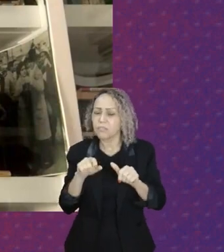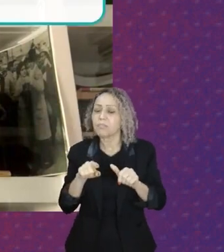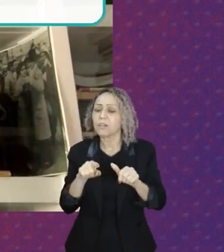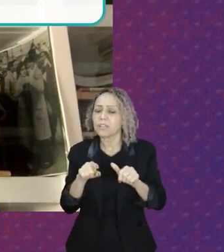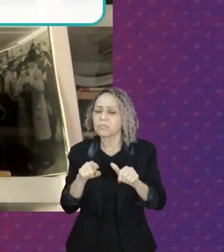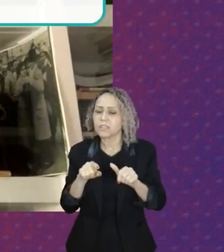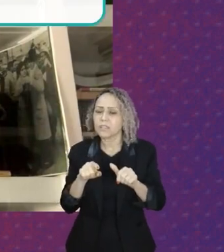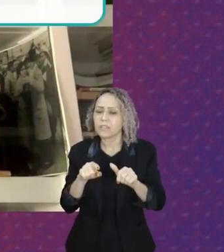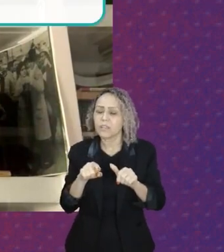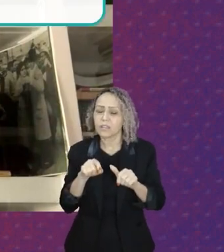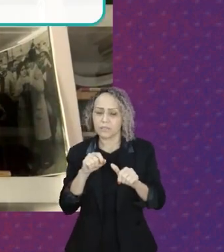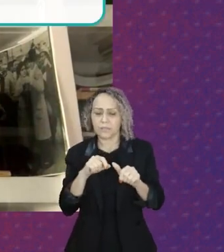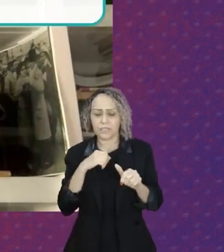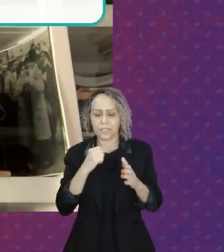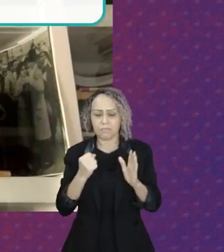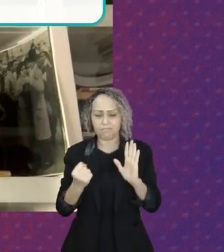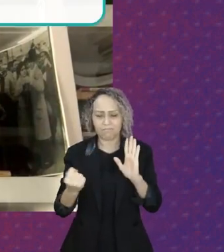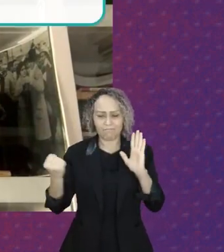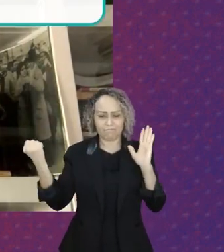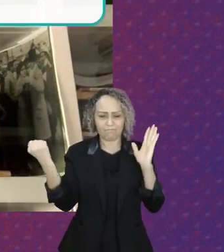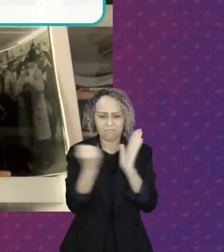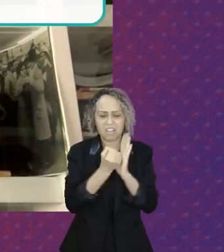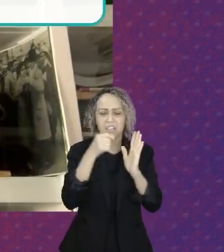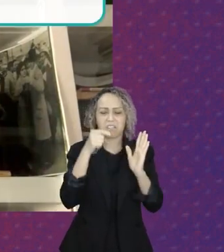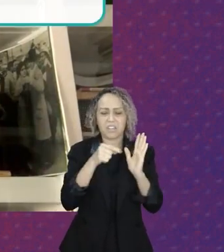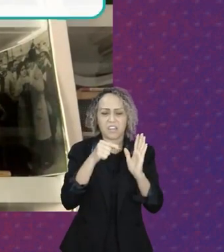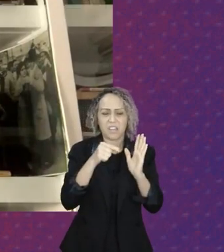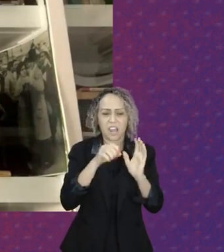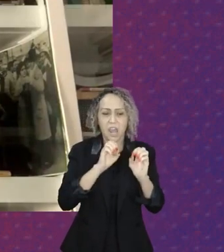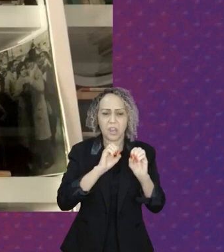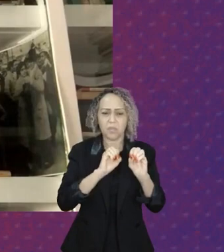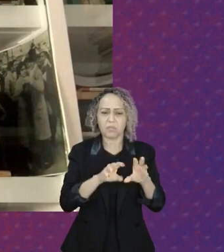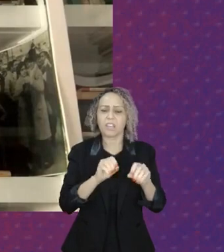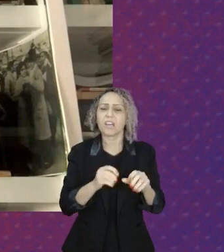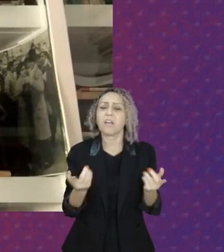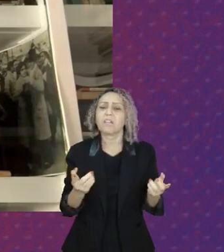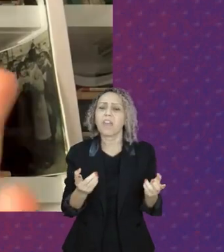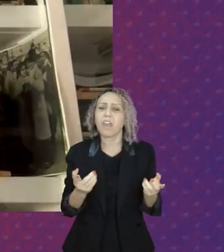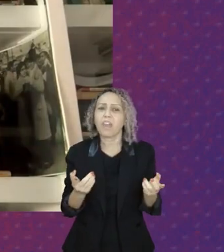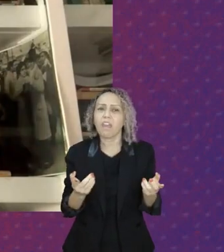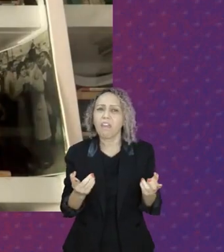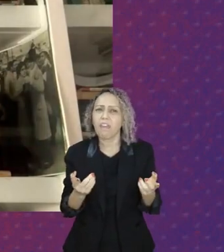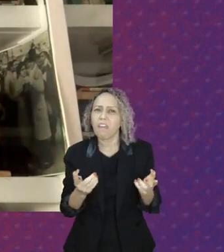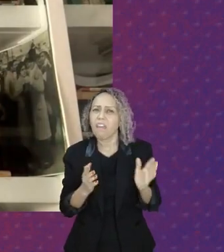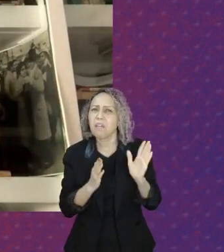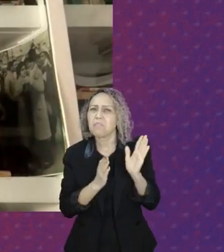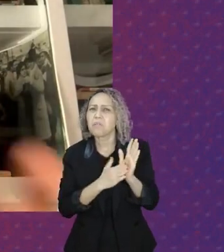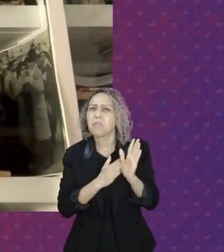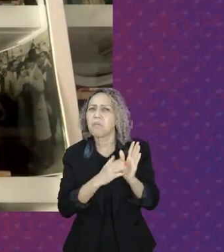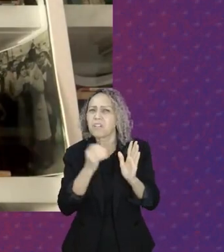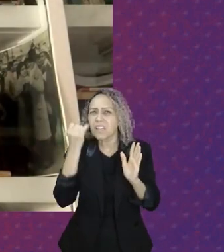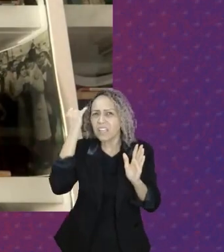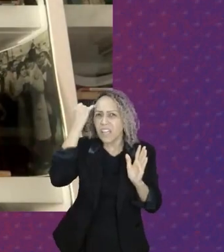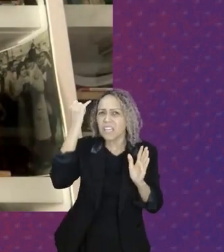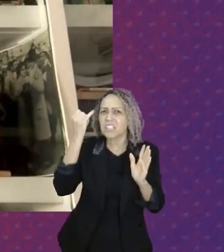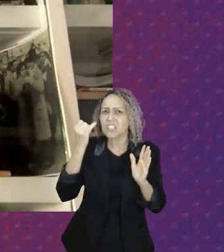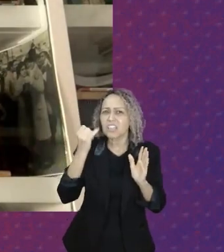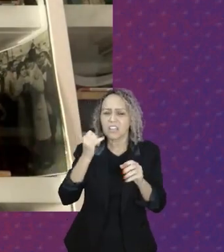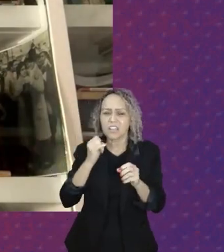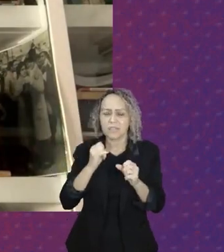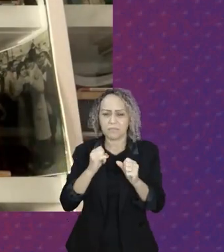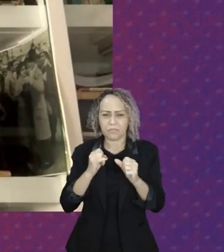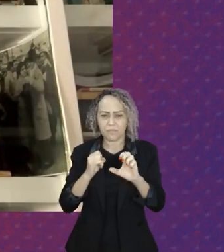de empreendedorismo. É muito interessante entender o que isso significa. Uma coisa é o